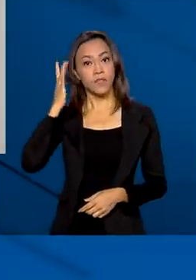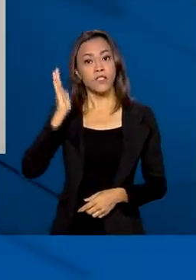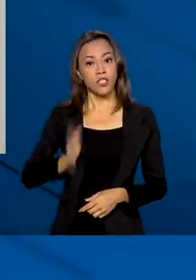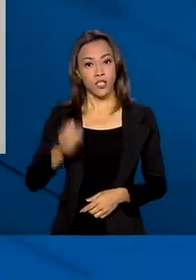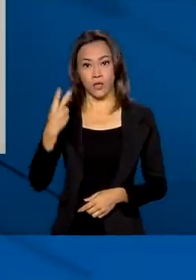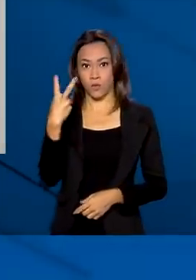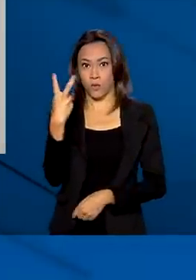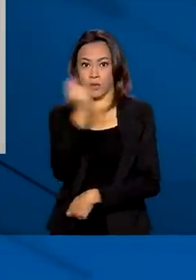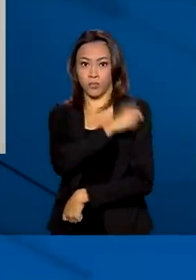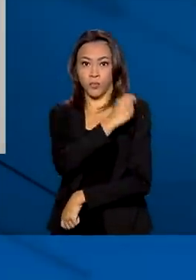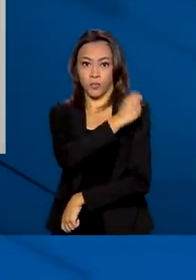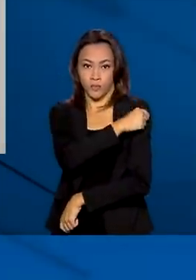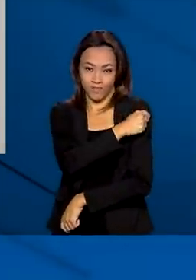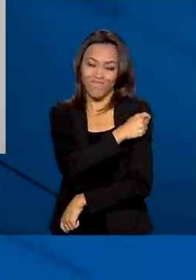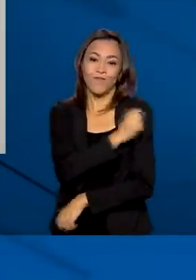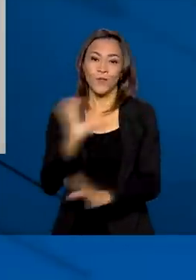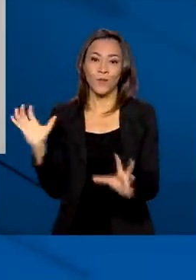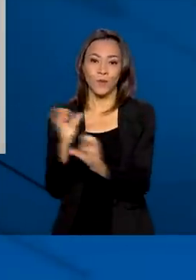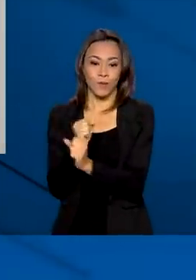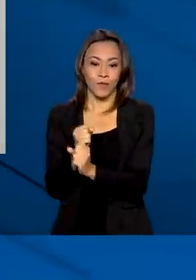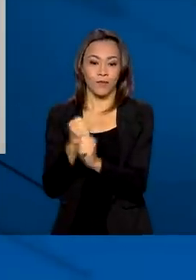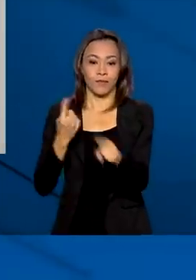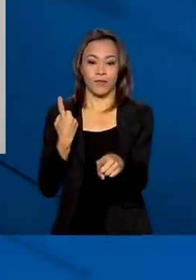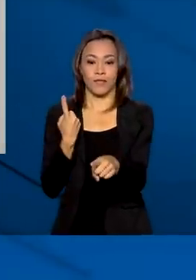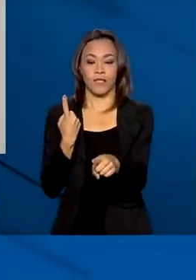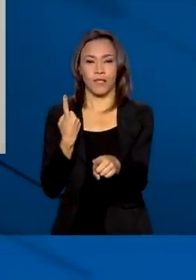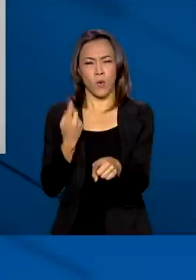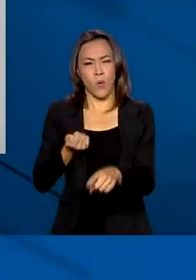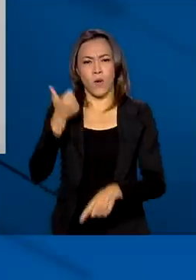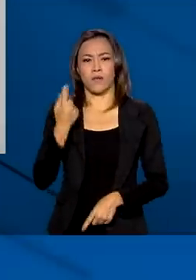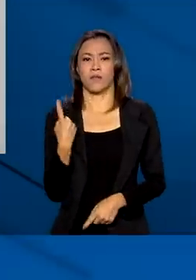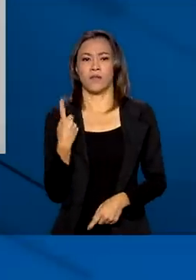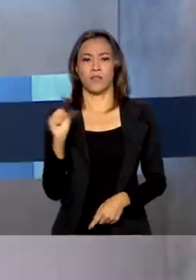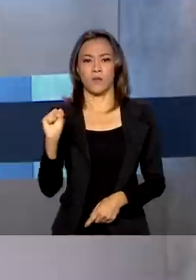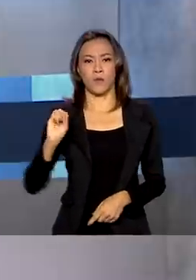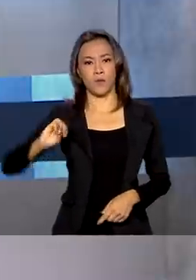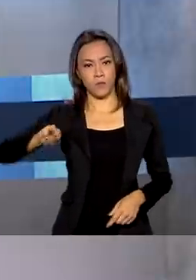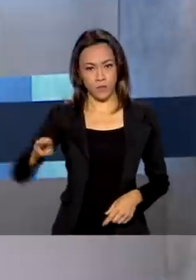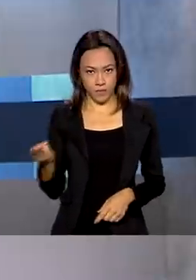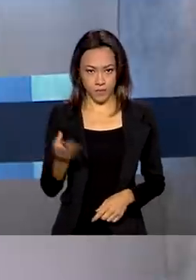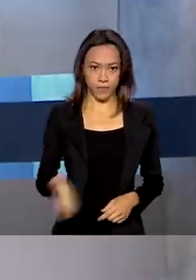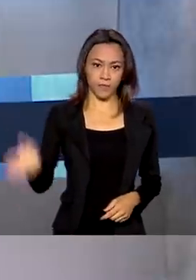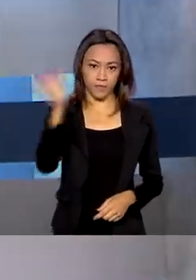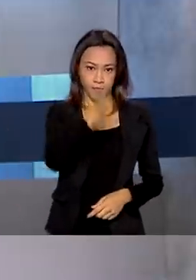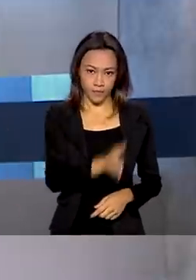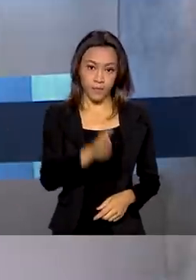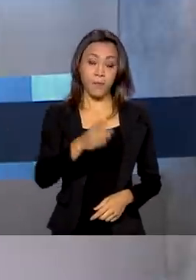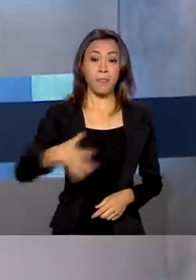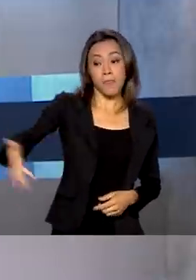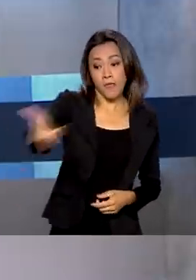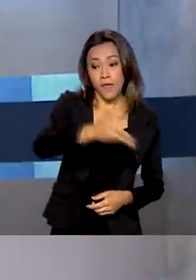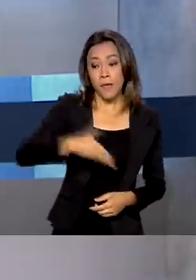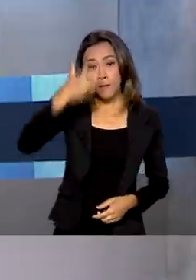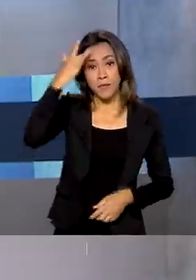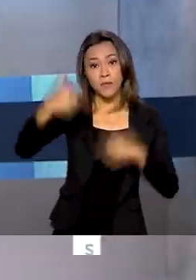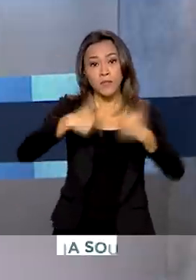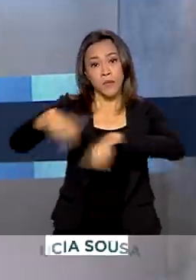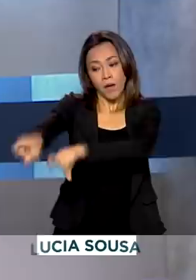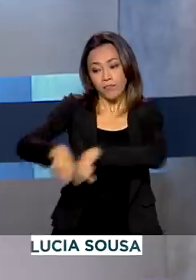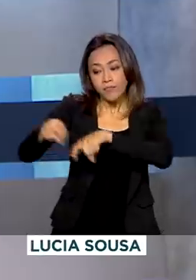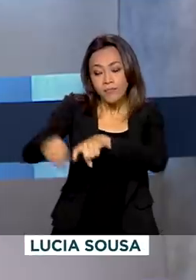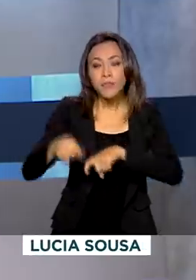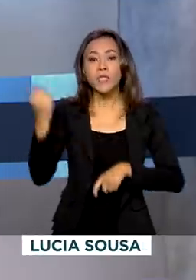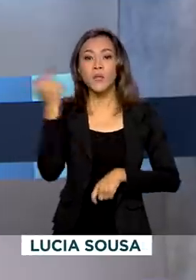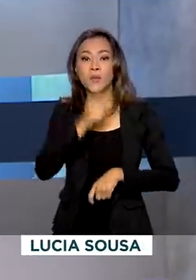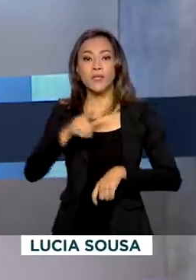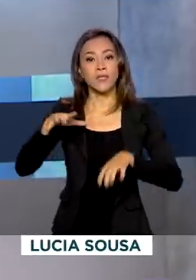duas doses da vacina somam quase 18 milhões. Para que assentados rurais e pequenos produtores tenham